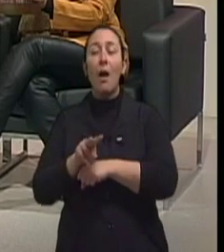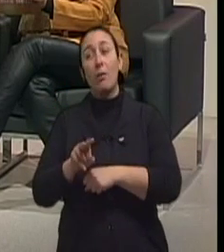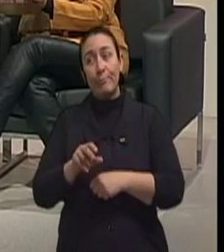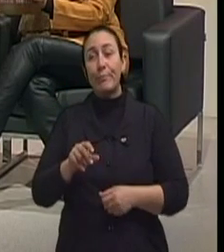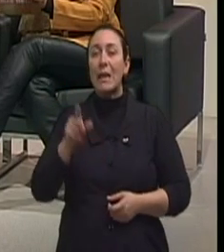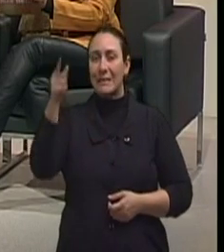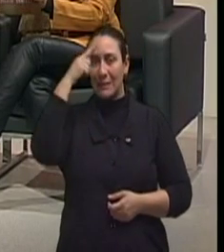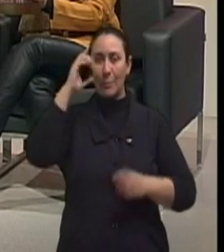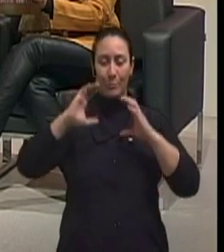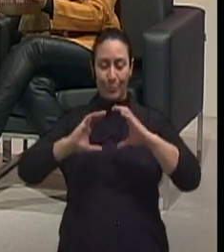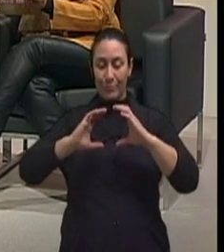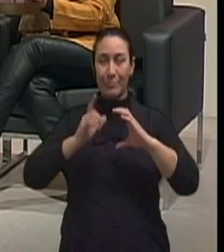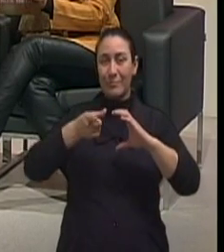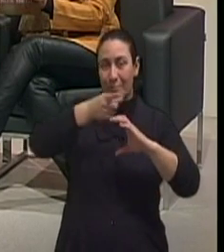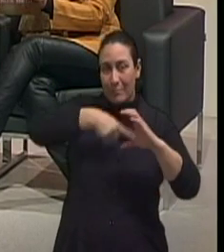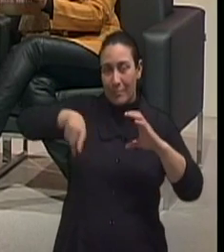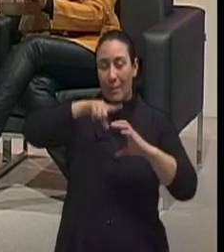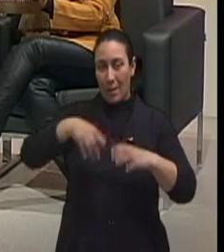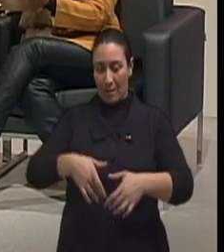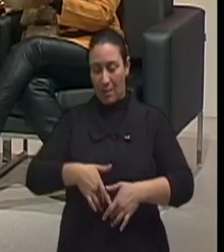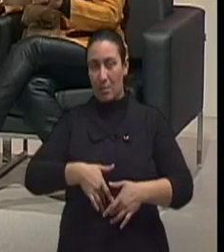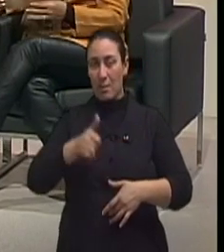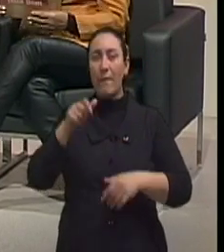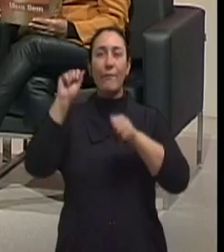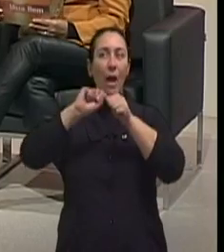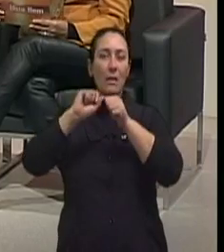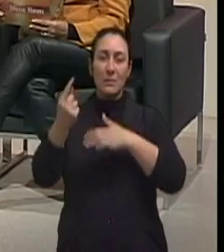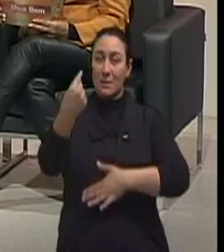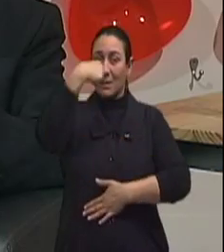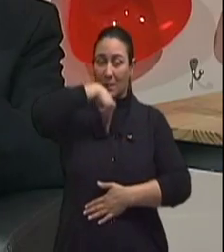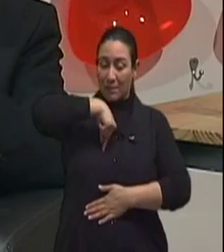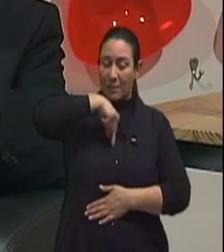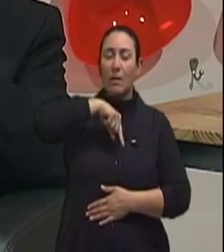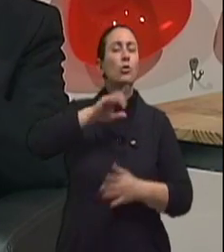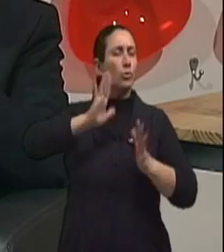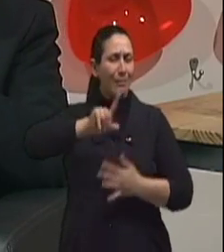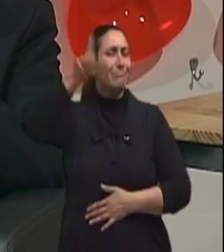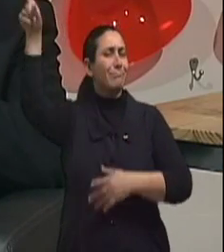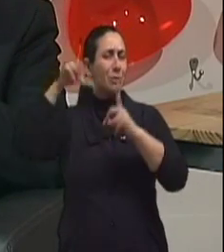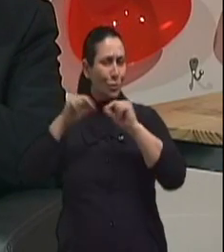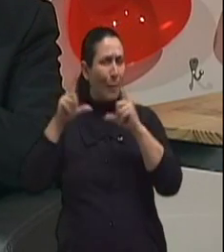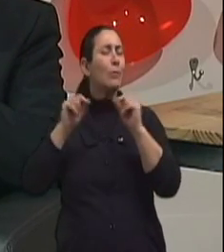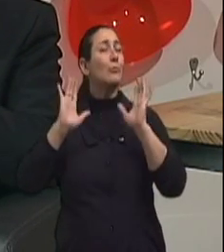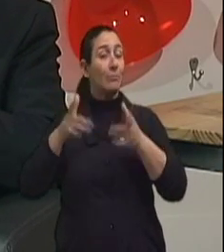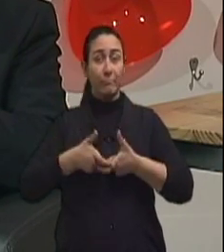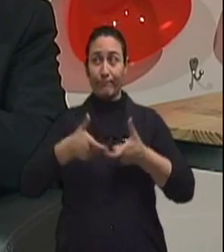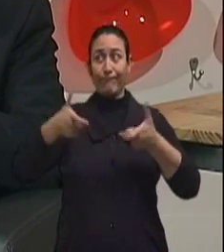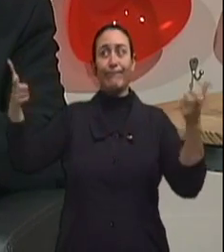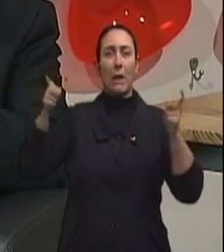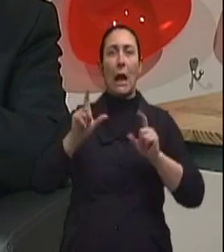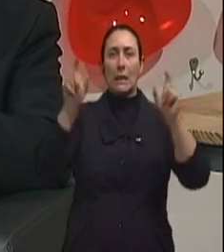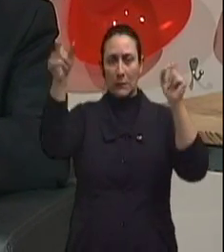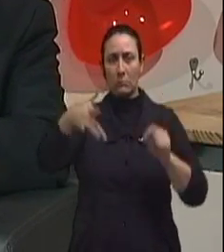o exame que está preconizado não é para câncer de estômago. Certo. Já se tentou isso no Japão, onde tem uma incidência alta, se tenta